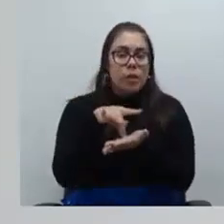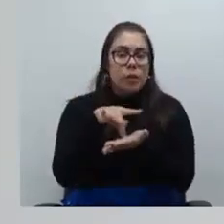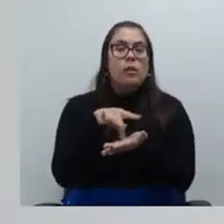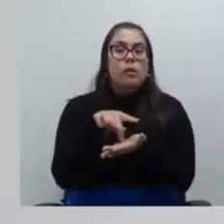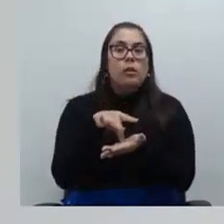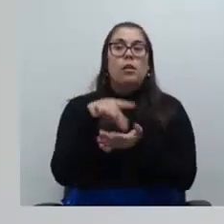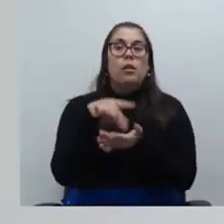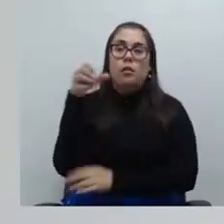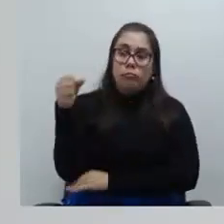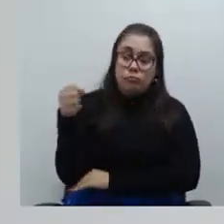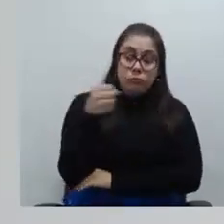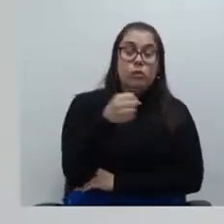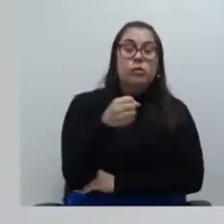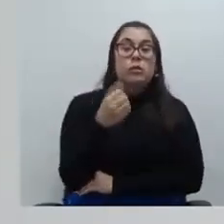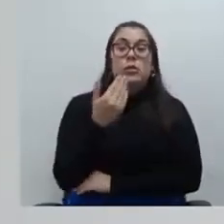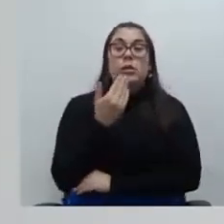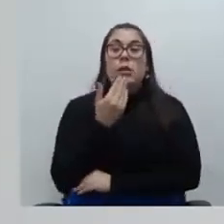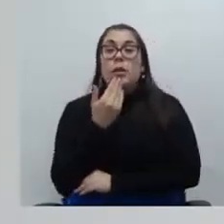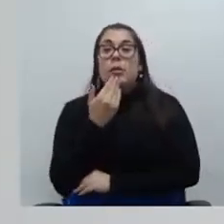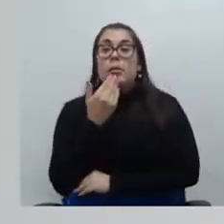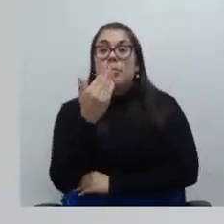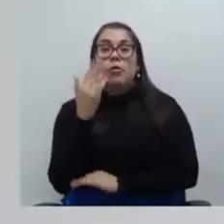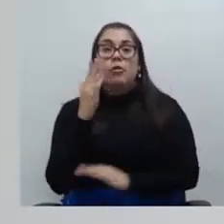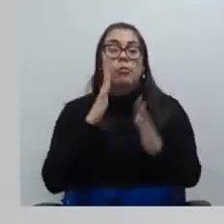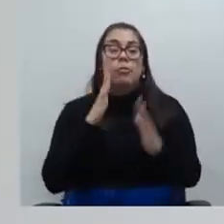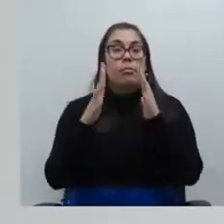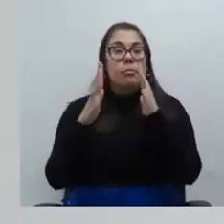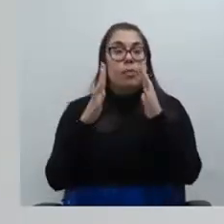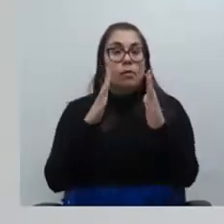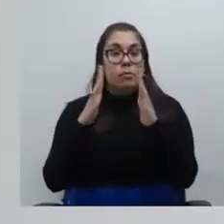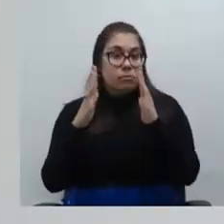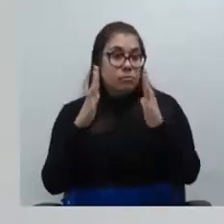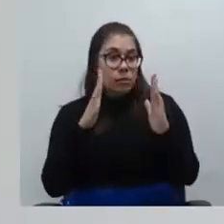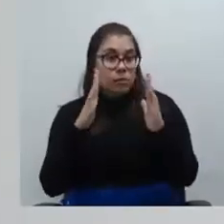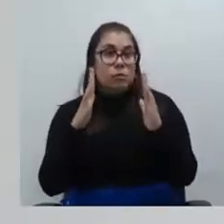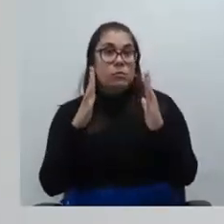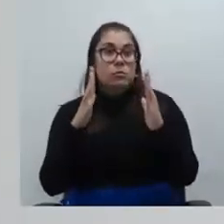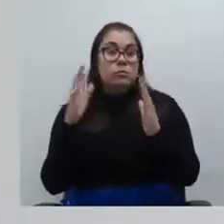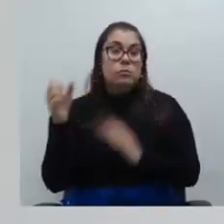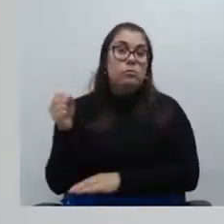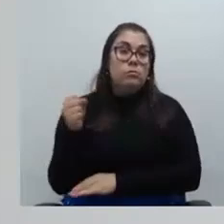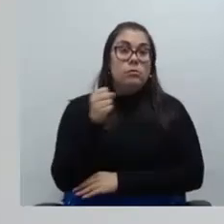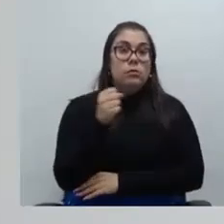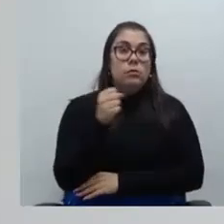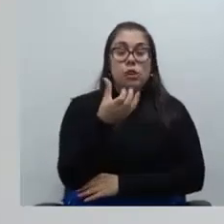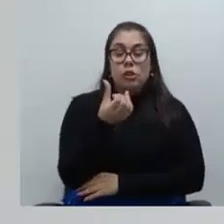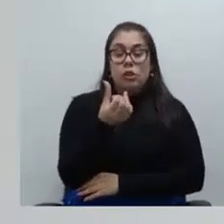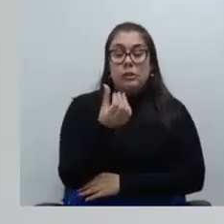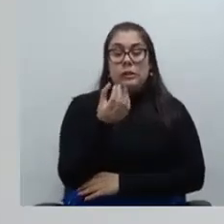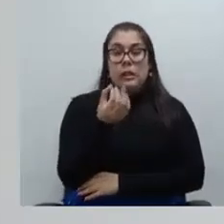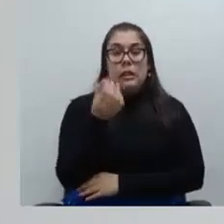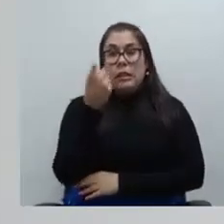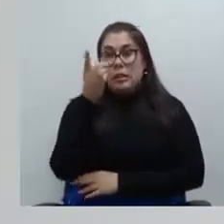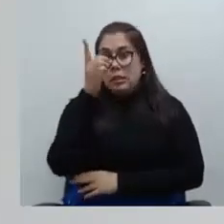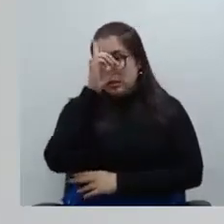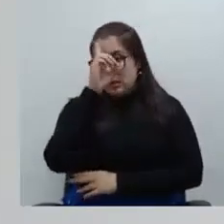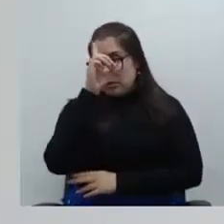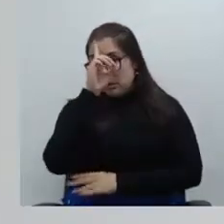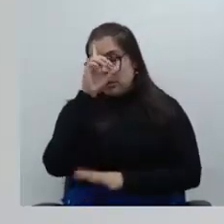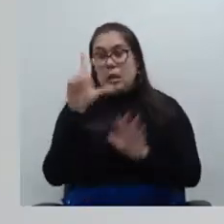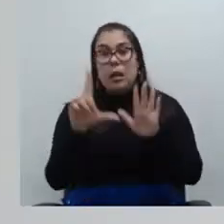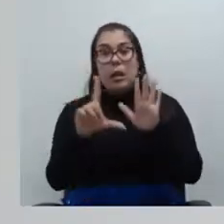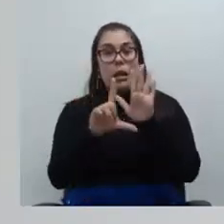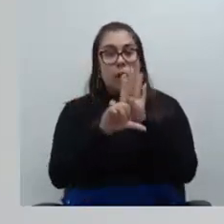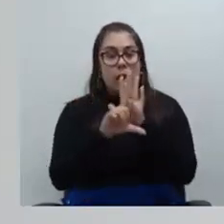veria que ele foi convocado e pediu prazo pra se tomar posse só que ele pediu um prazo de 60 dias que a lei 988